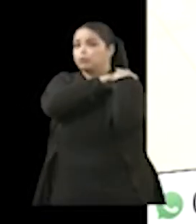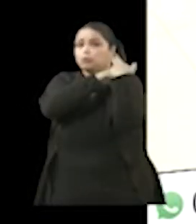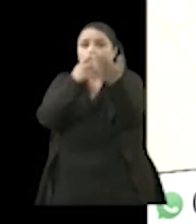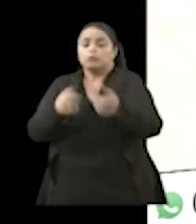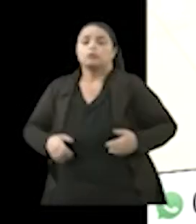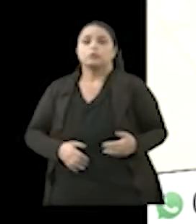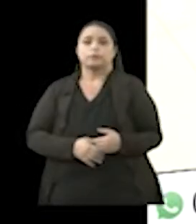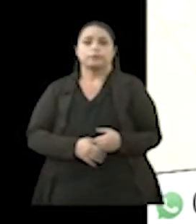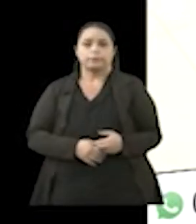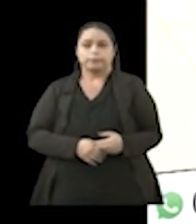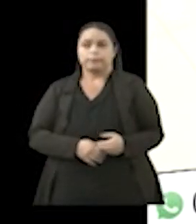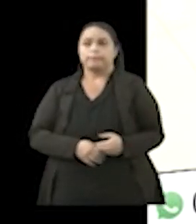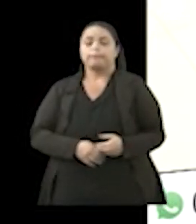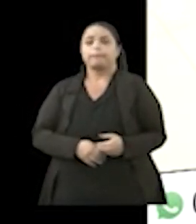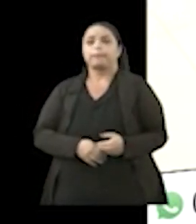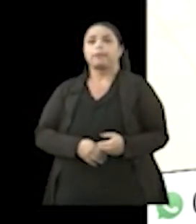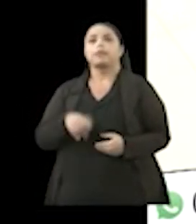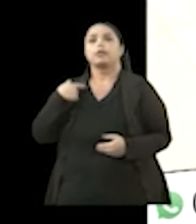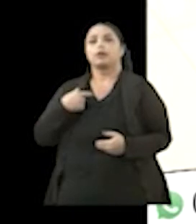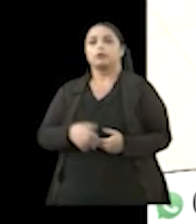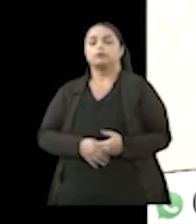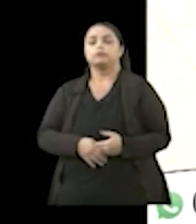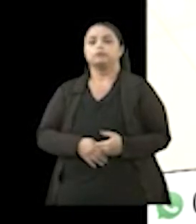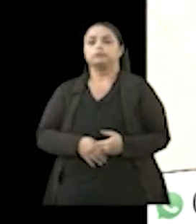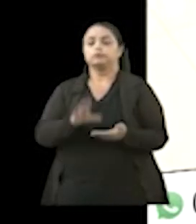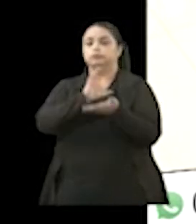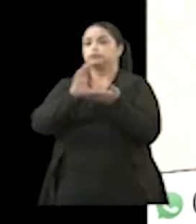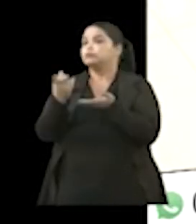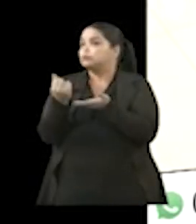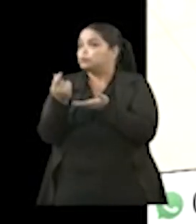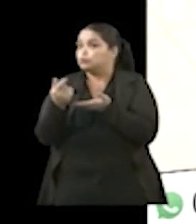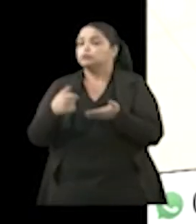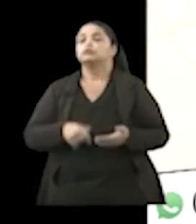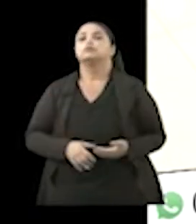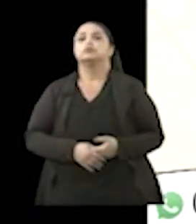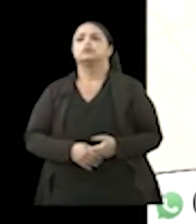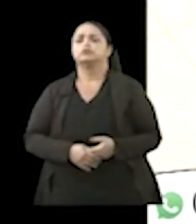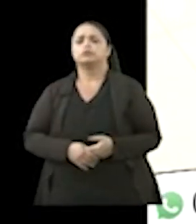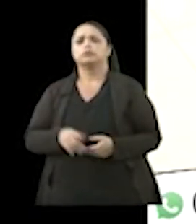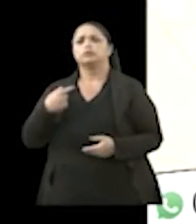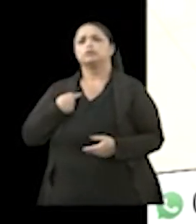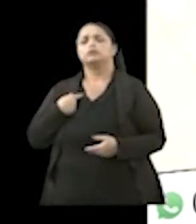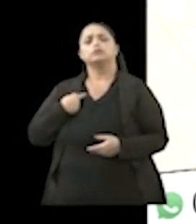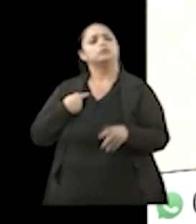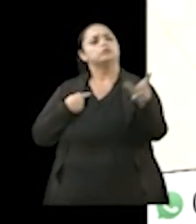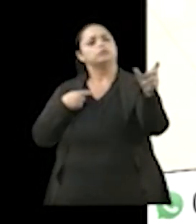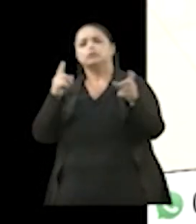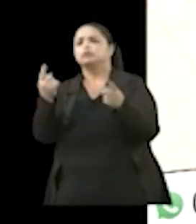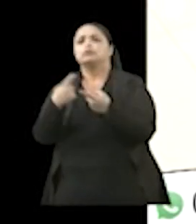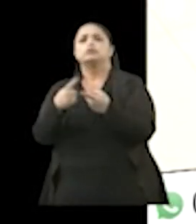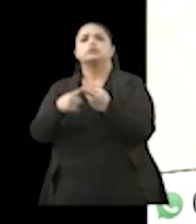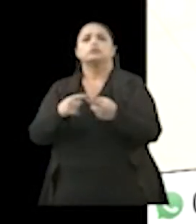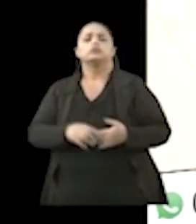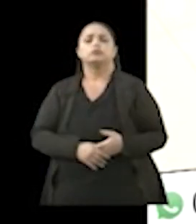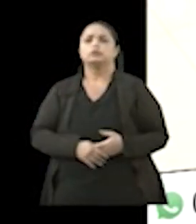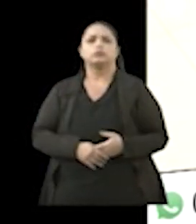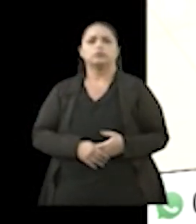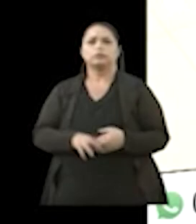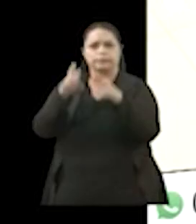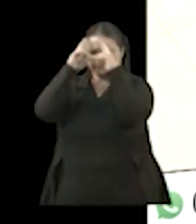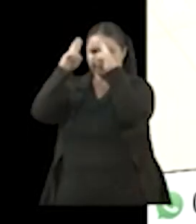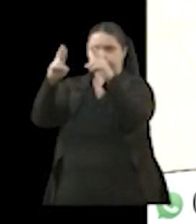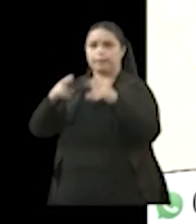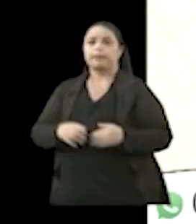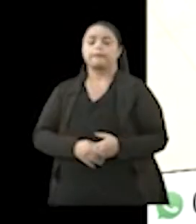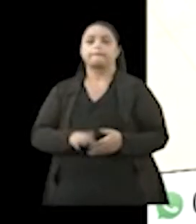que gere esse recurso. Quem coloca aqui, quem tem ali, porque se não for para respeitar a